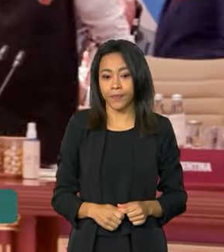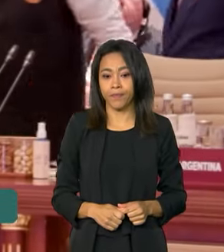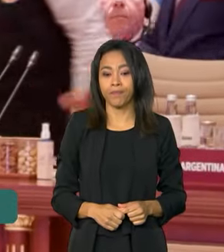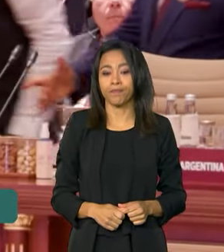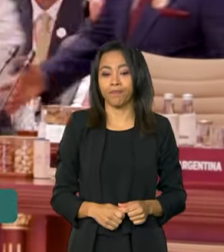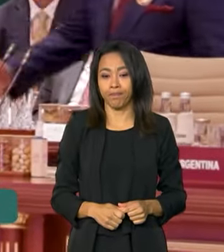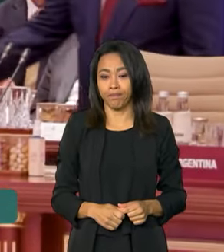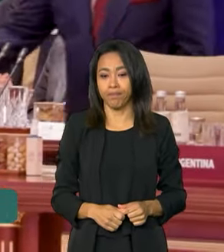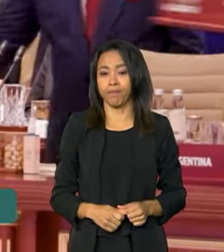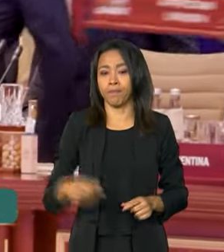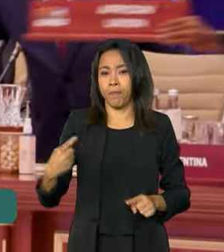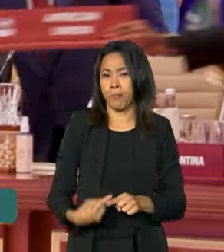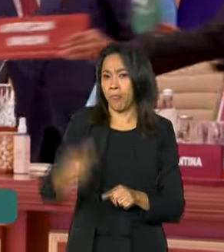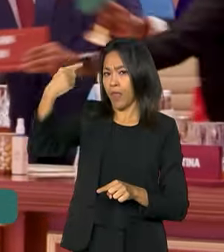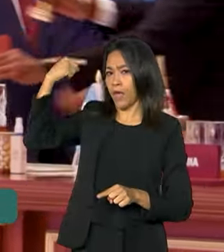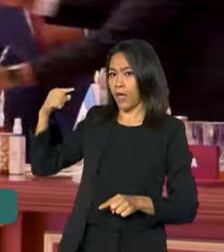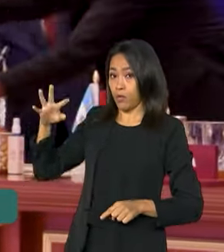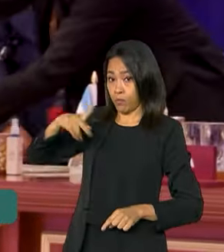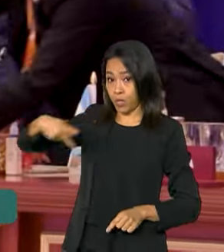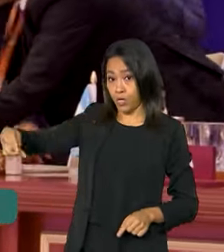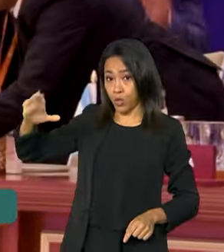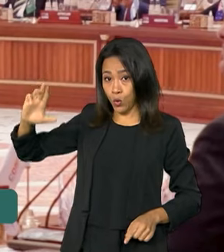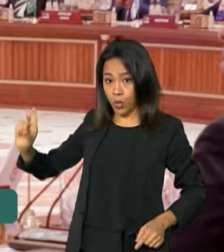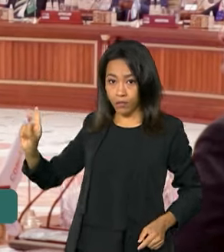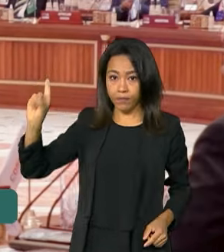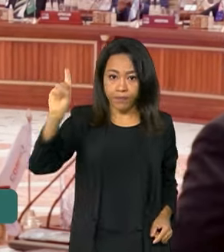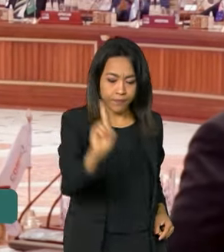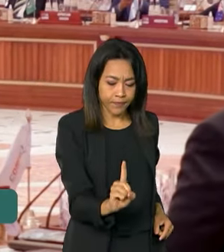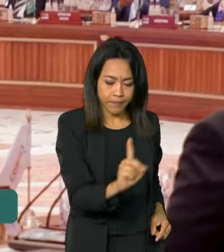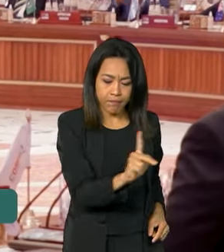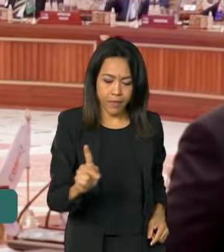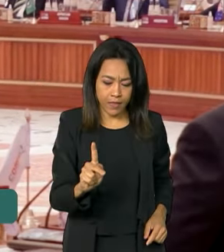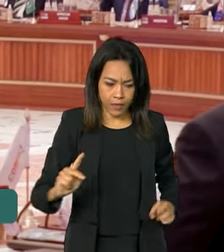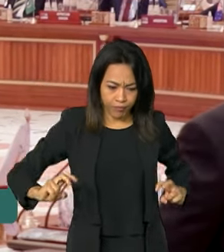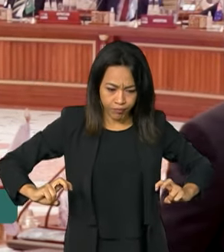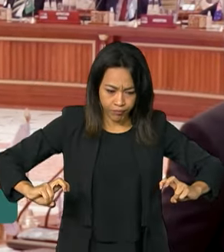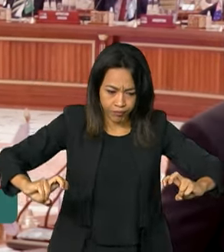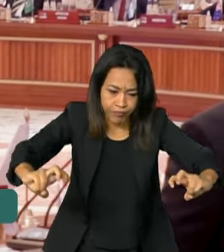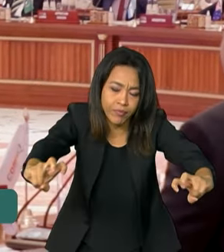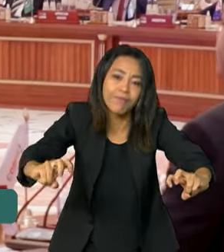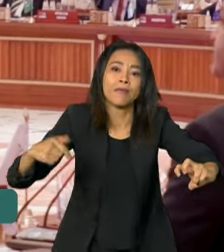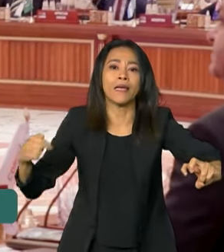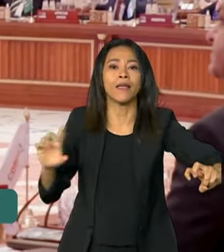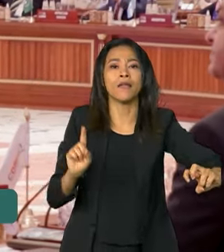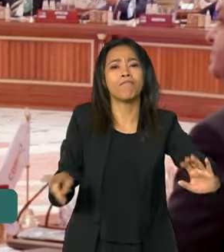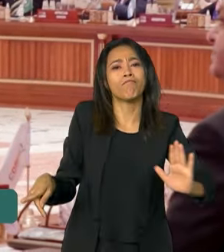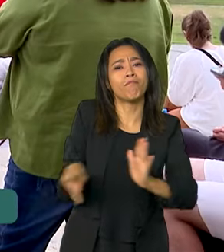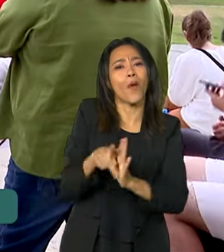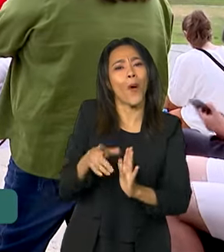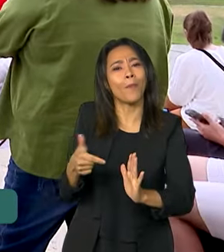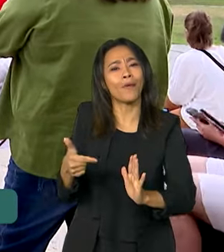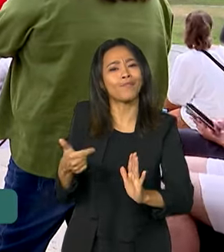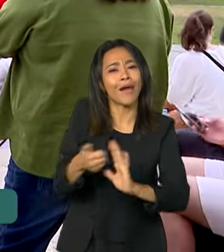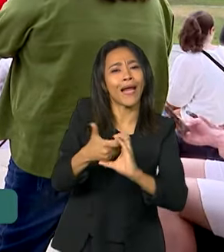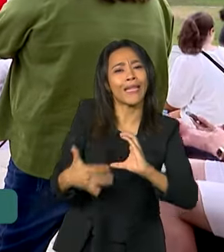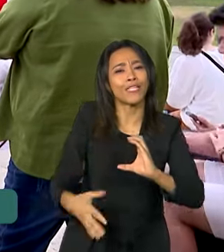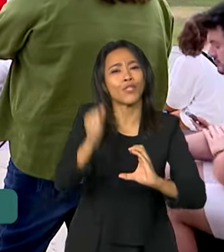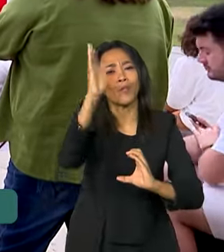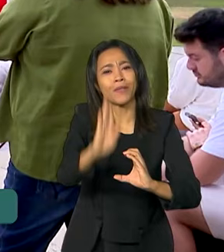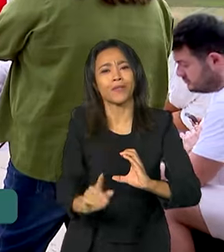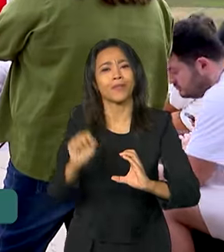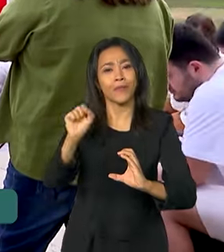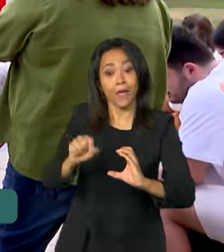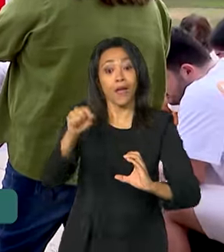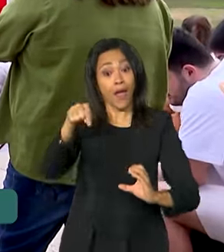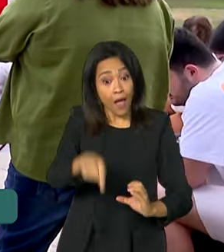Desde quando recebeu a missão de conduzir o G20, o presidente Lula quis trazer uma marca própria para o evento, que neste ano